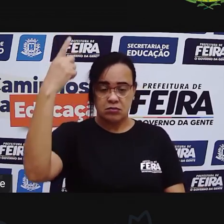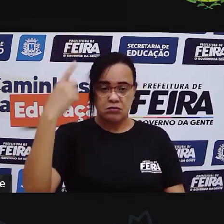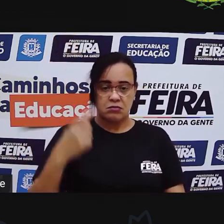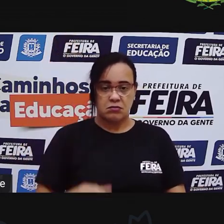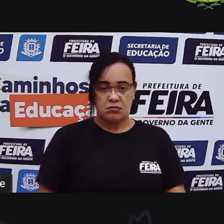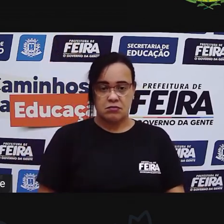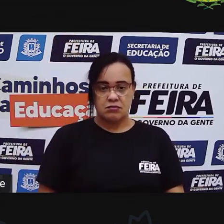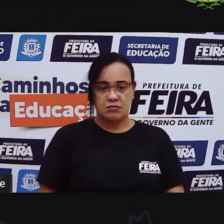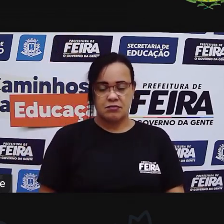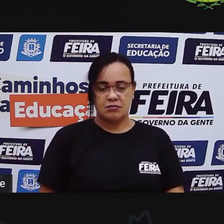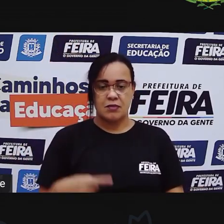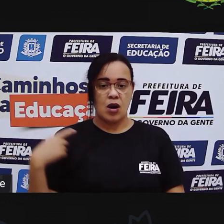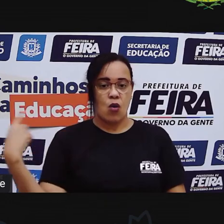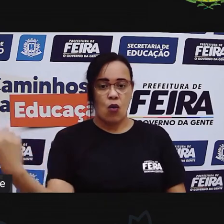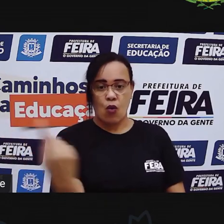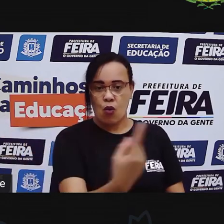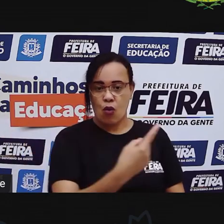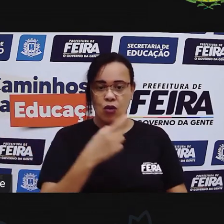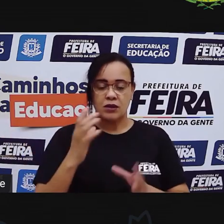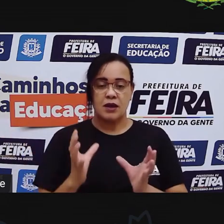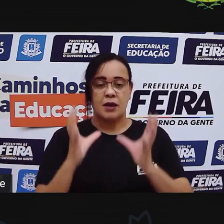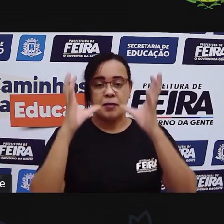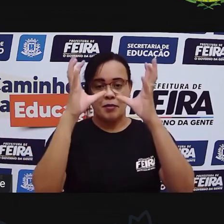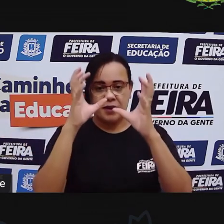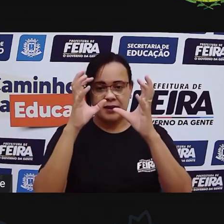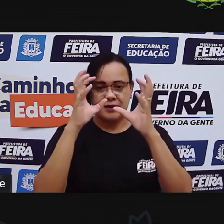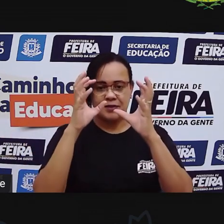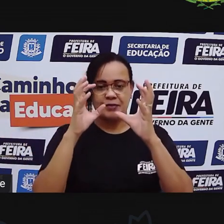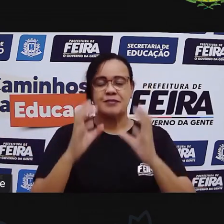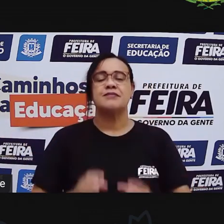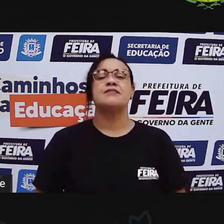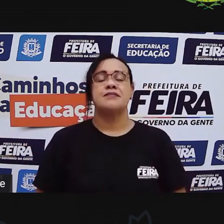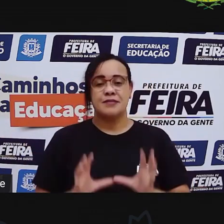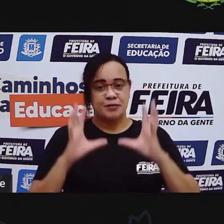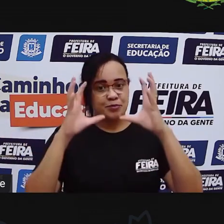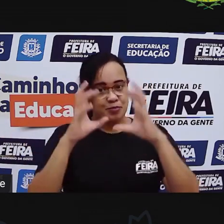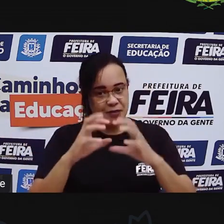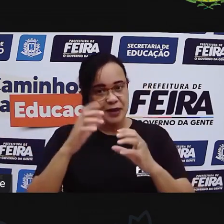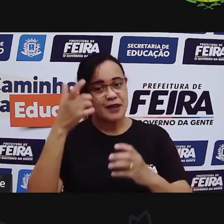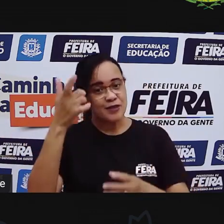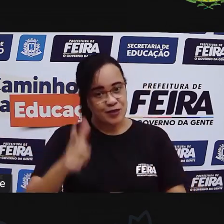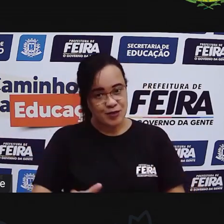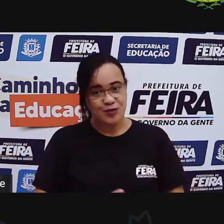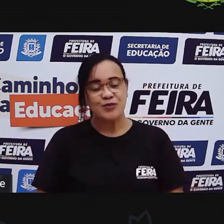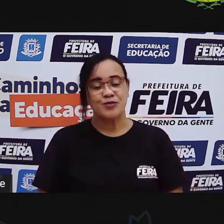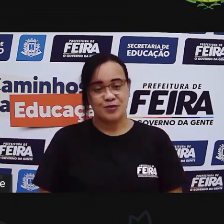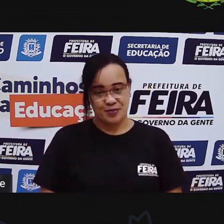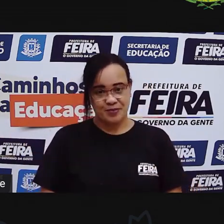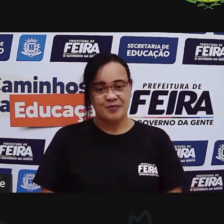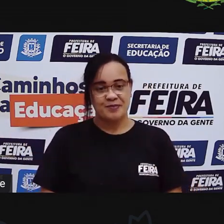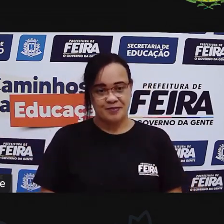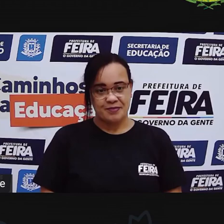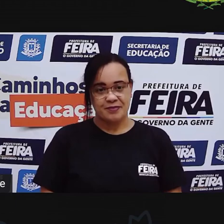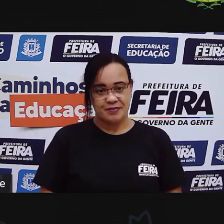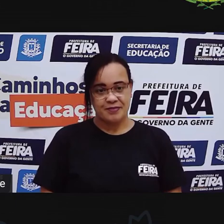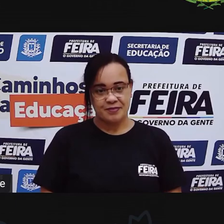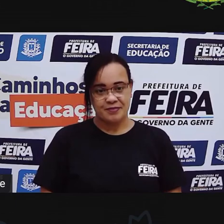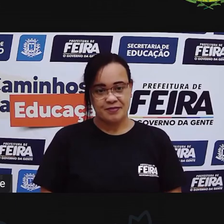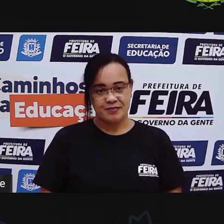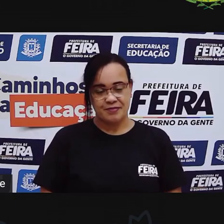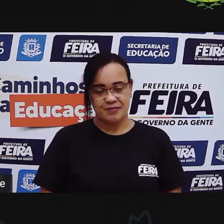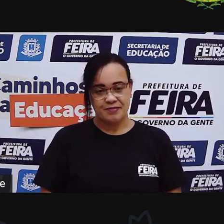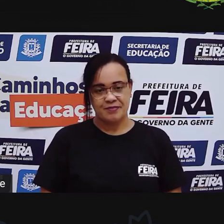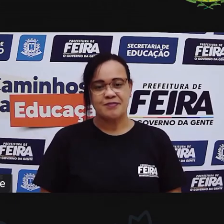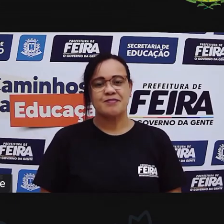vai segurar ela quando ela estiver caindo, tá bom? Então, joga para cima, dá um giro e tenta pegar quando ela estiver caindo. A prova fica difícil de fazer